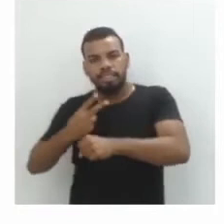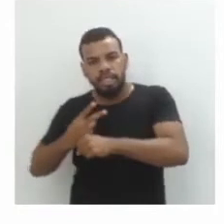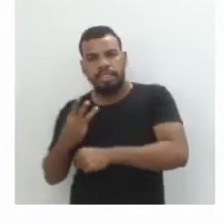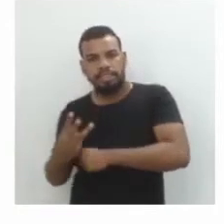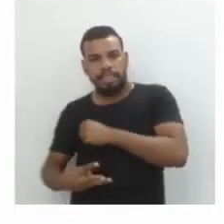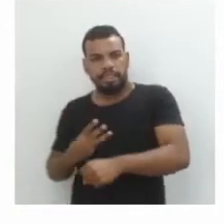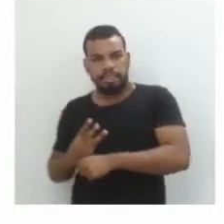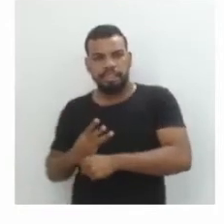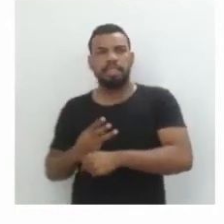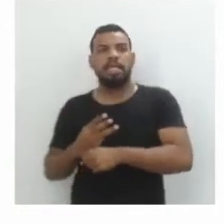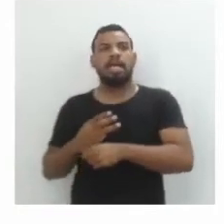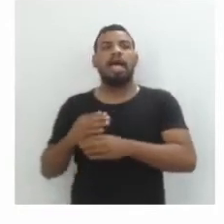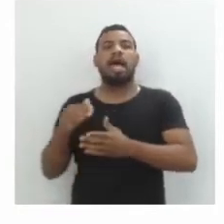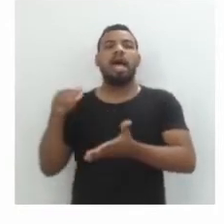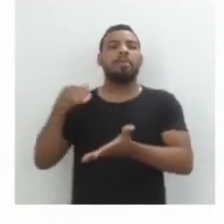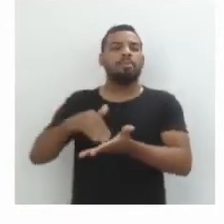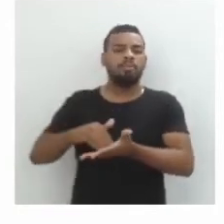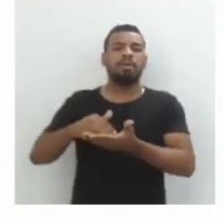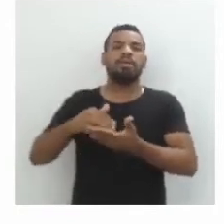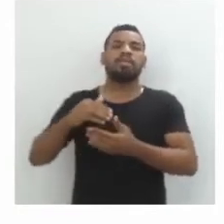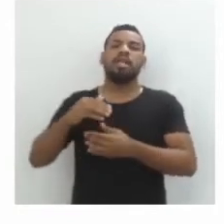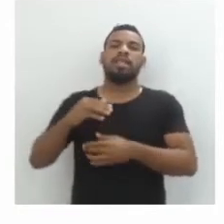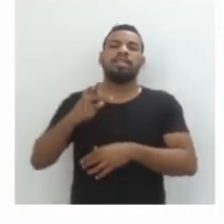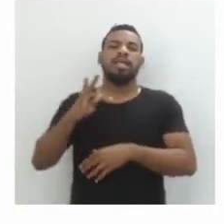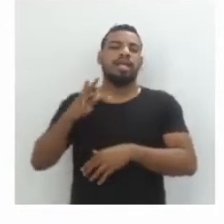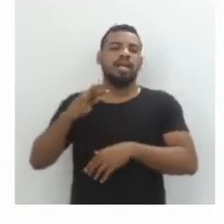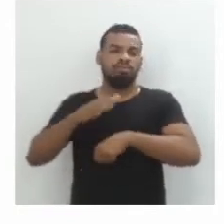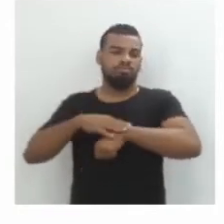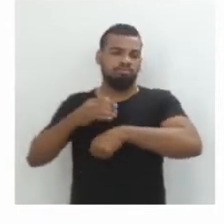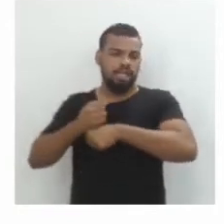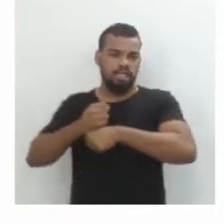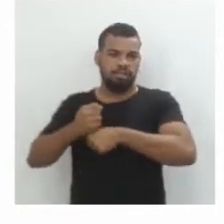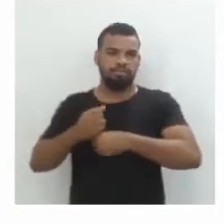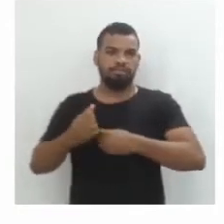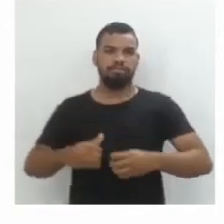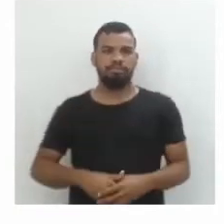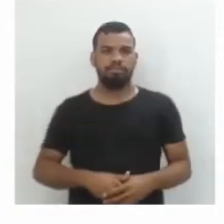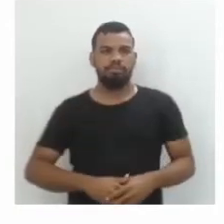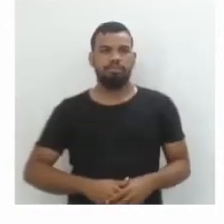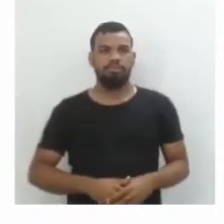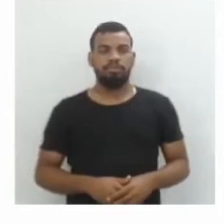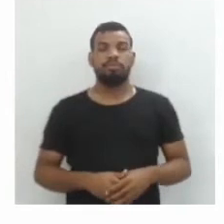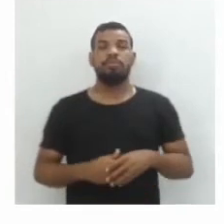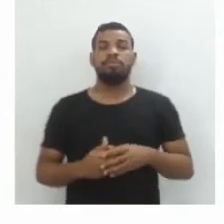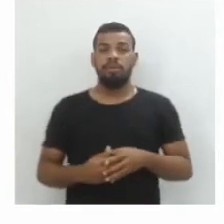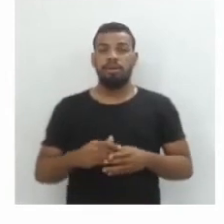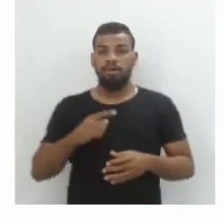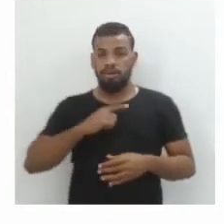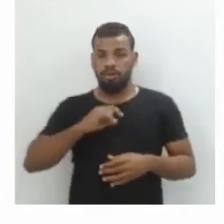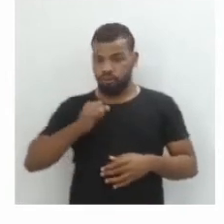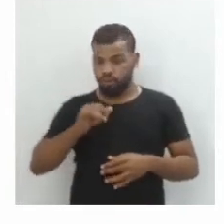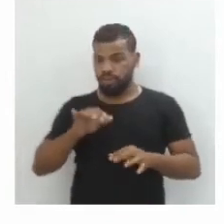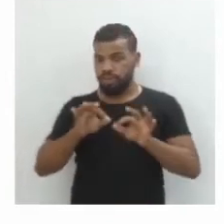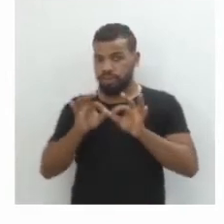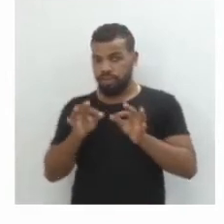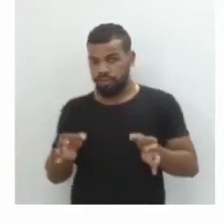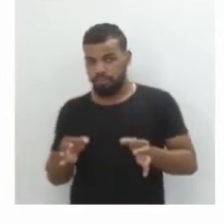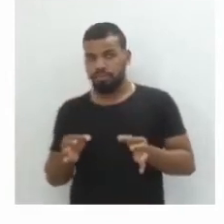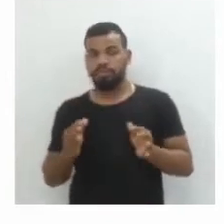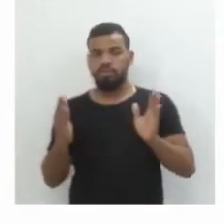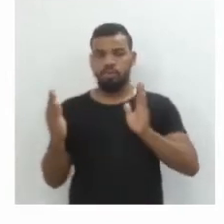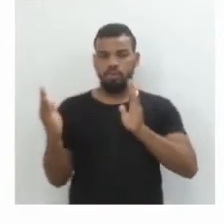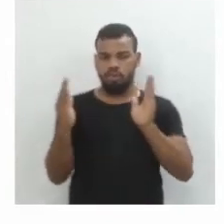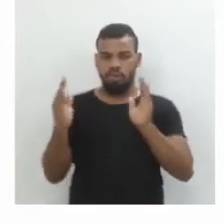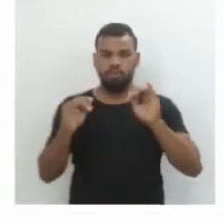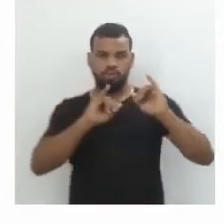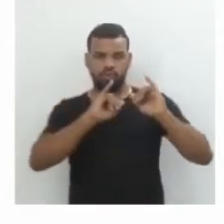ter anos, esse ter ano quer dizer após vários anos, quantos anos. Então se a gente olhar agora para a coluna de juros simples e comparando com a